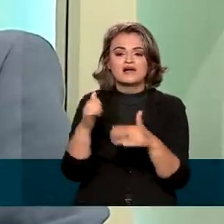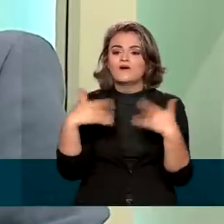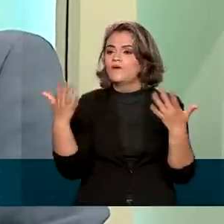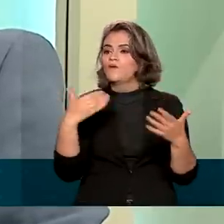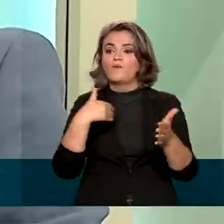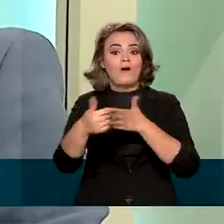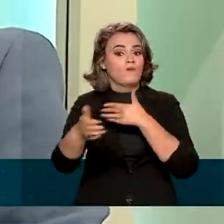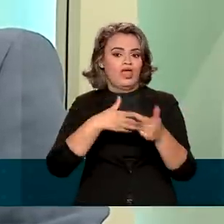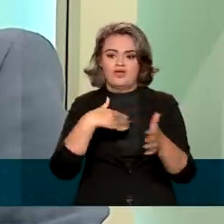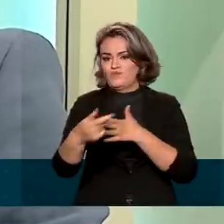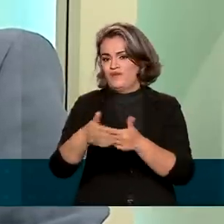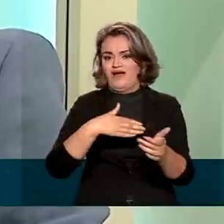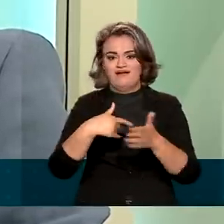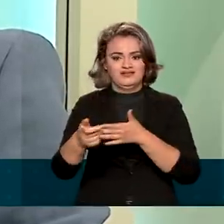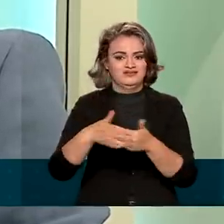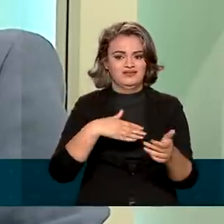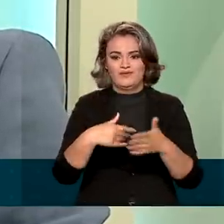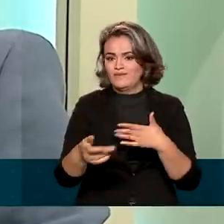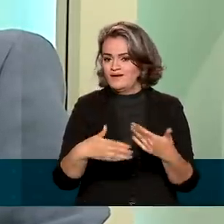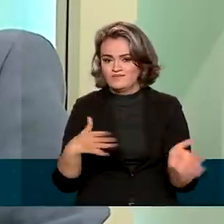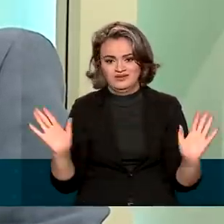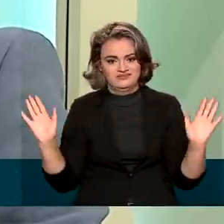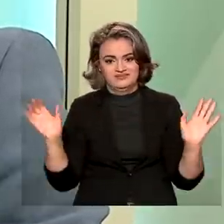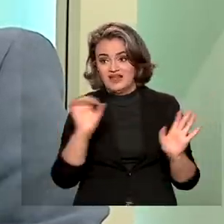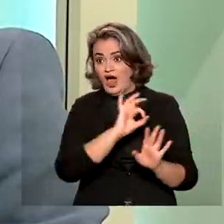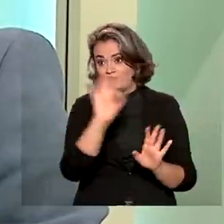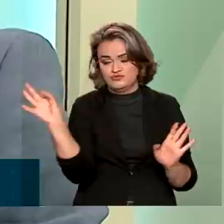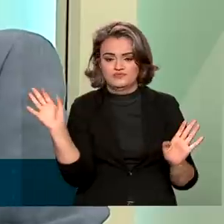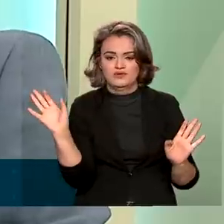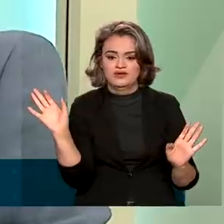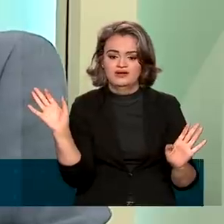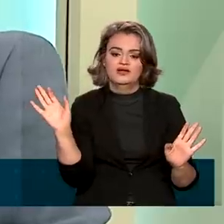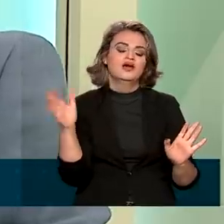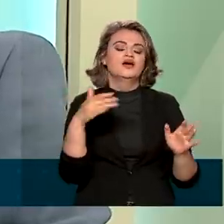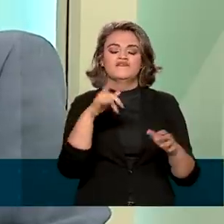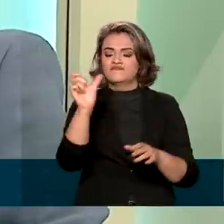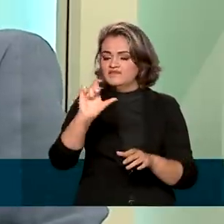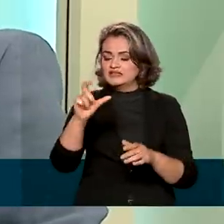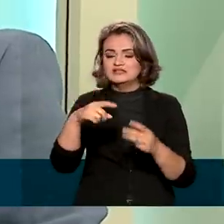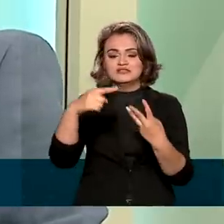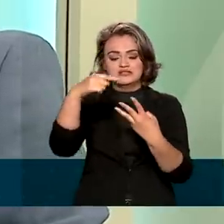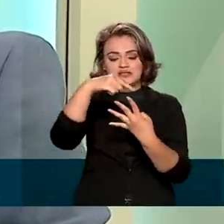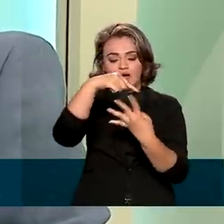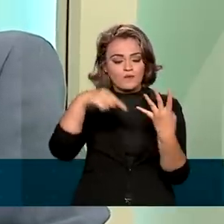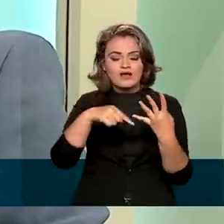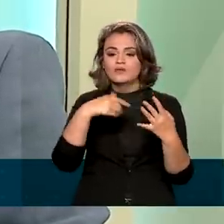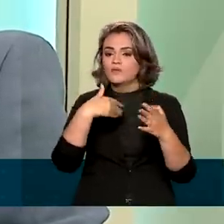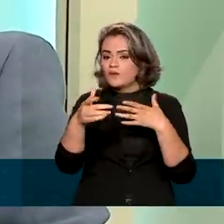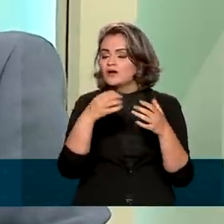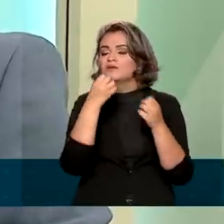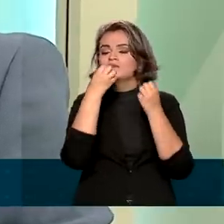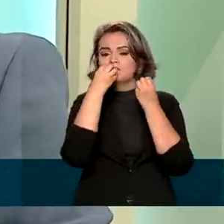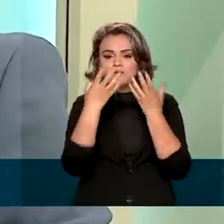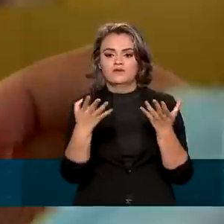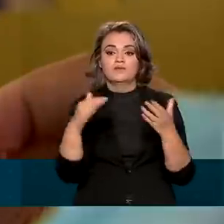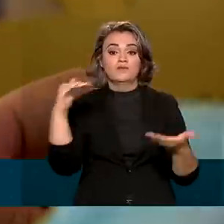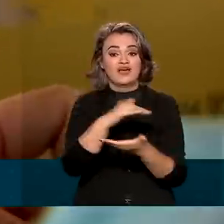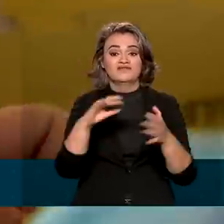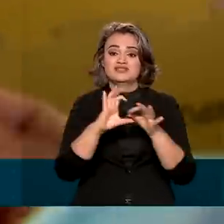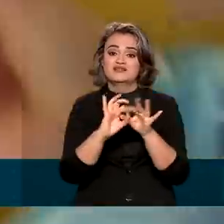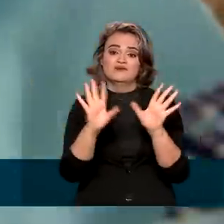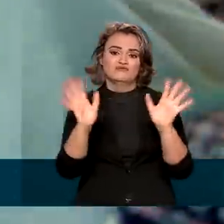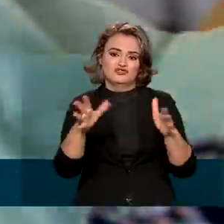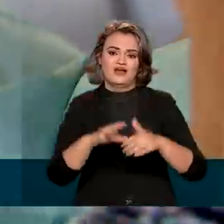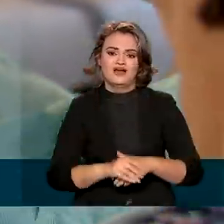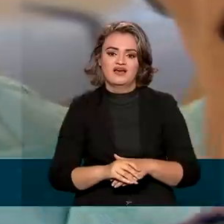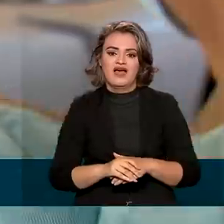é aplicada em cada um dos brasileiros. E todas essas vacinas foram aliadas, primeiro, pela Anvisa. Não é